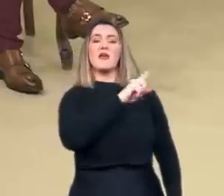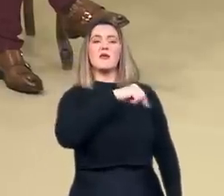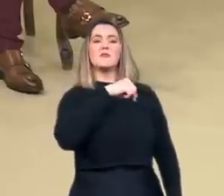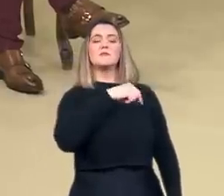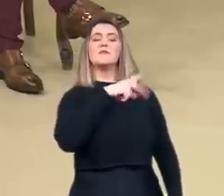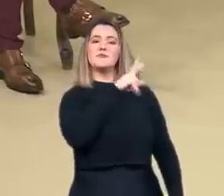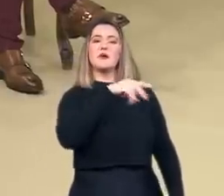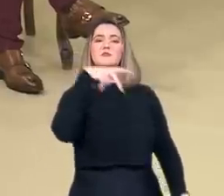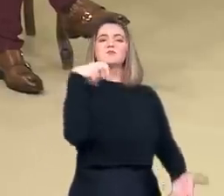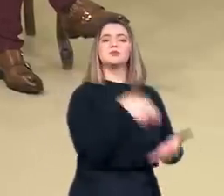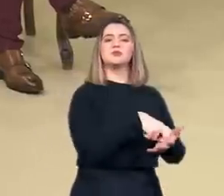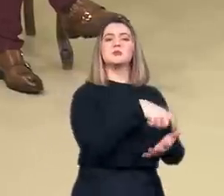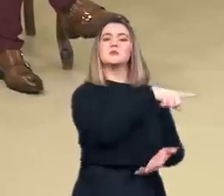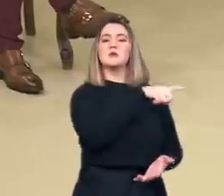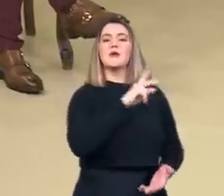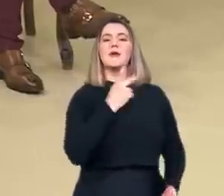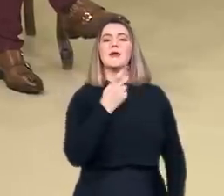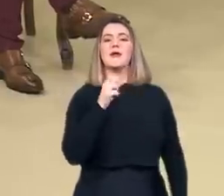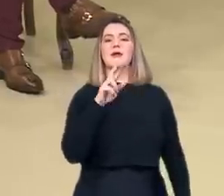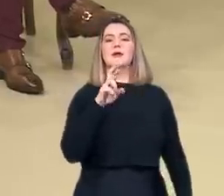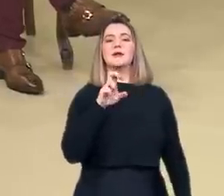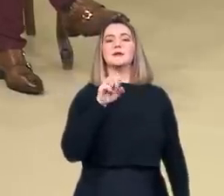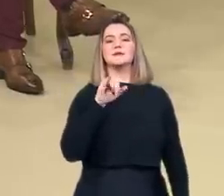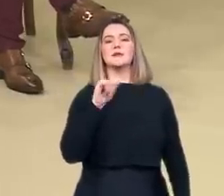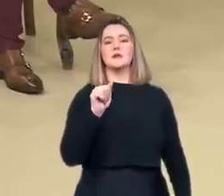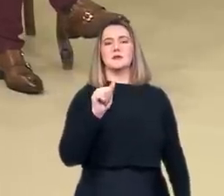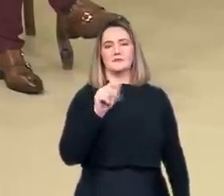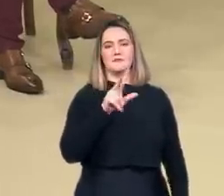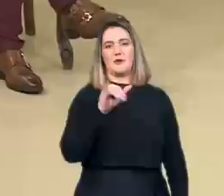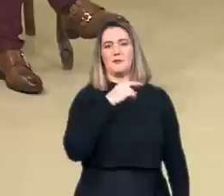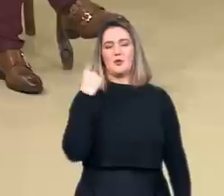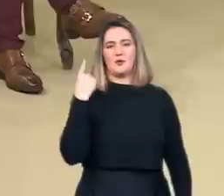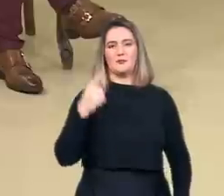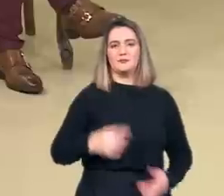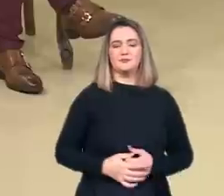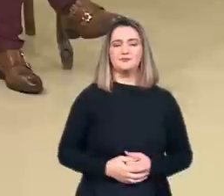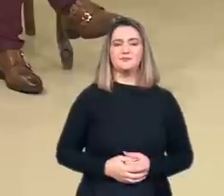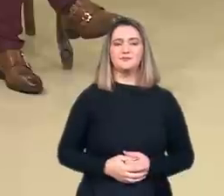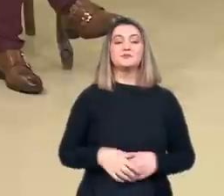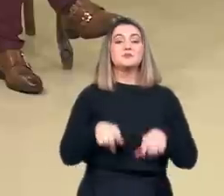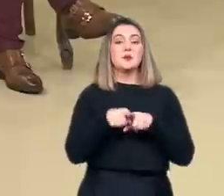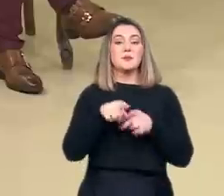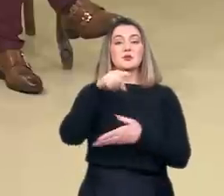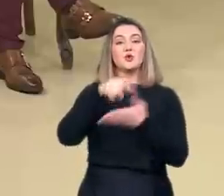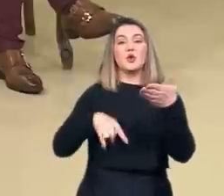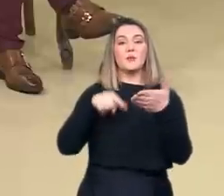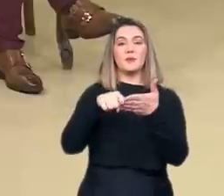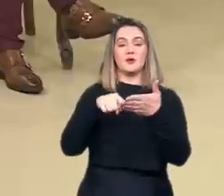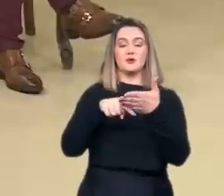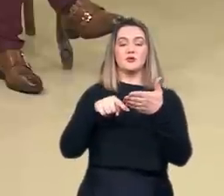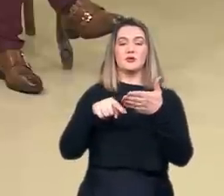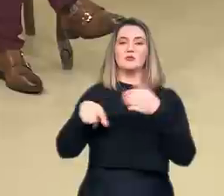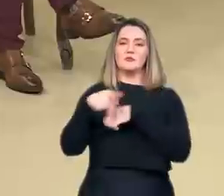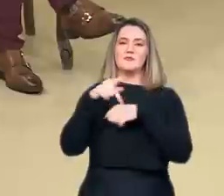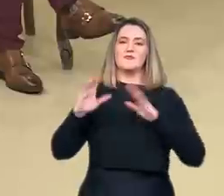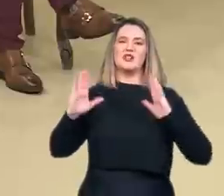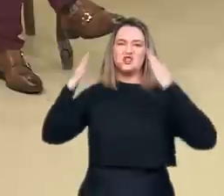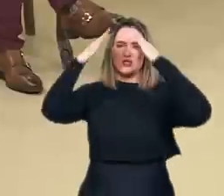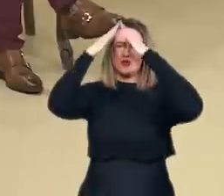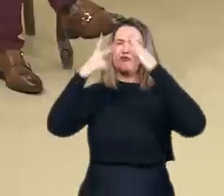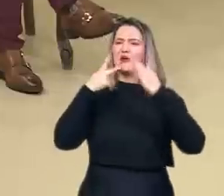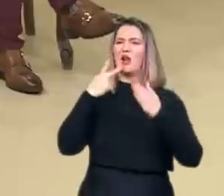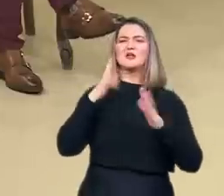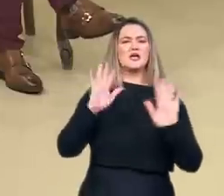Ademais, existem alguns problemas técnicos também nesse documento do Vaticano. Se ele foi reunido por um time de historiadores de peso,